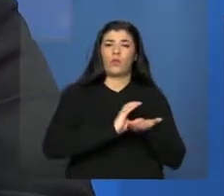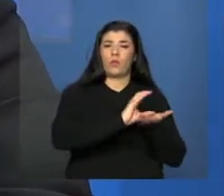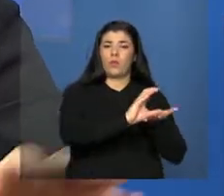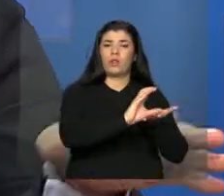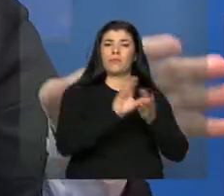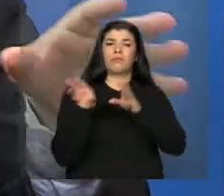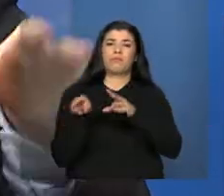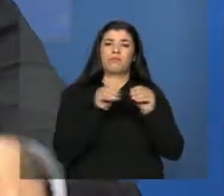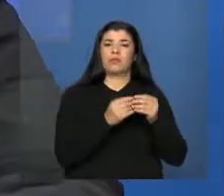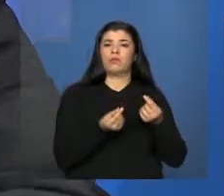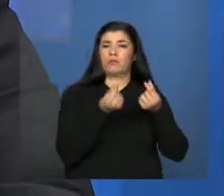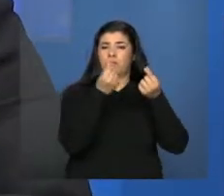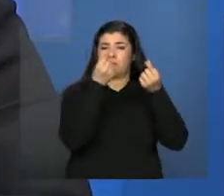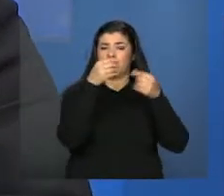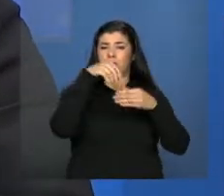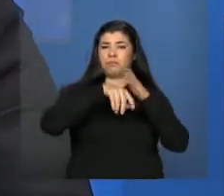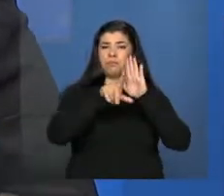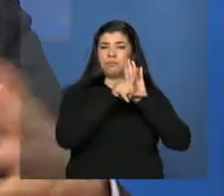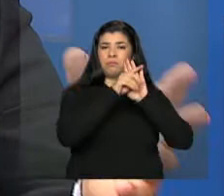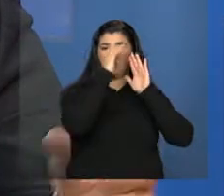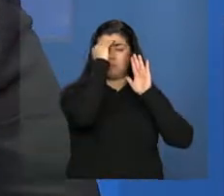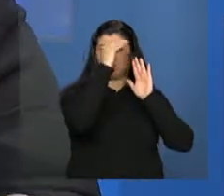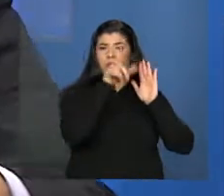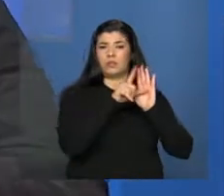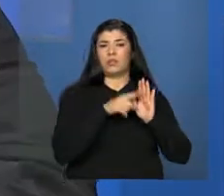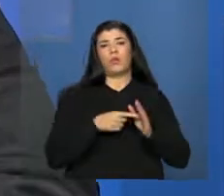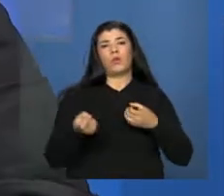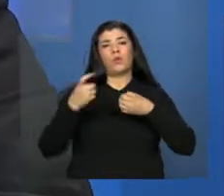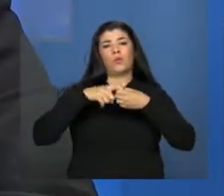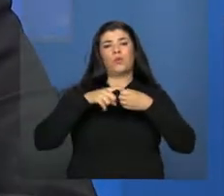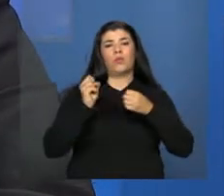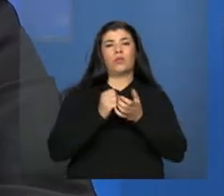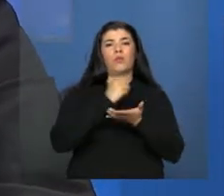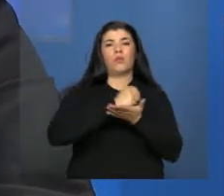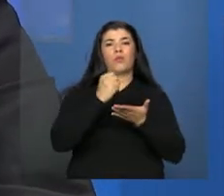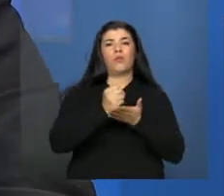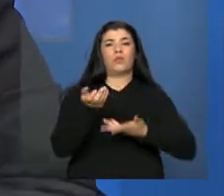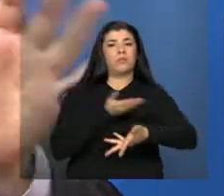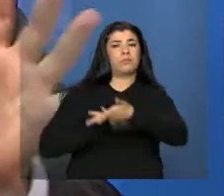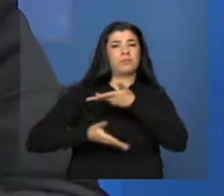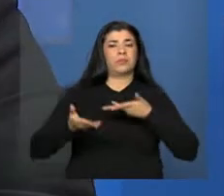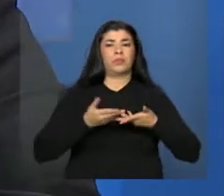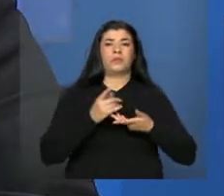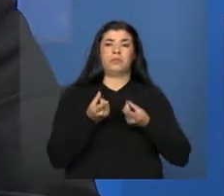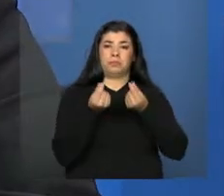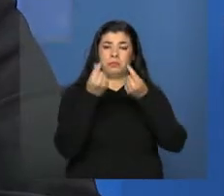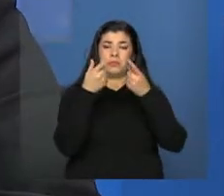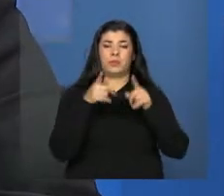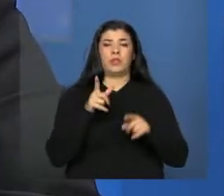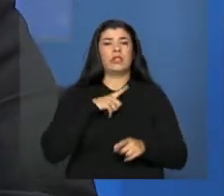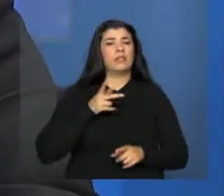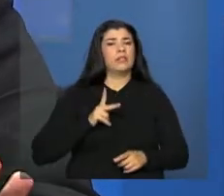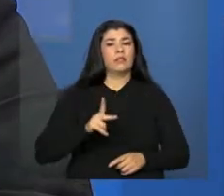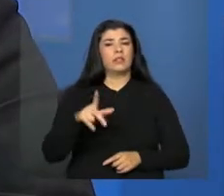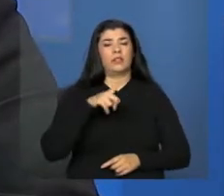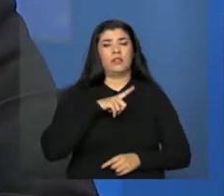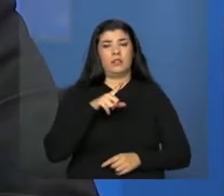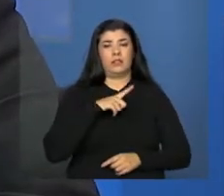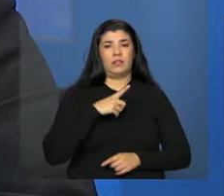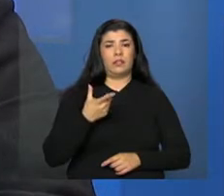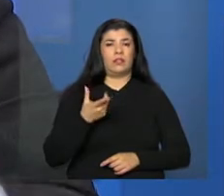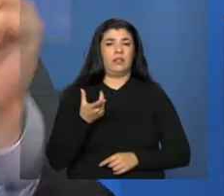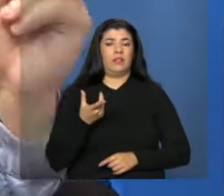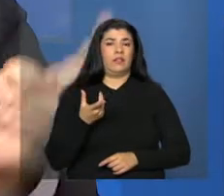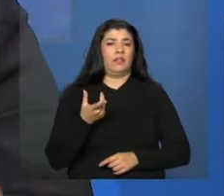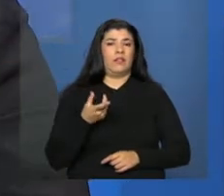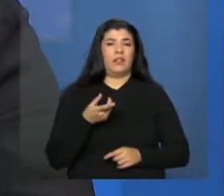diferentemente da transferência voluntária, que é o convênio, o contrato de repasse, havia sempre um, de plano de fundo,